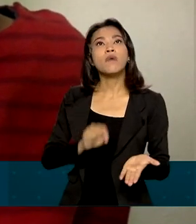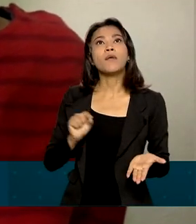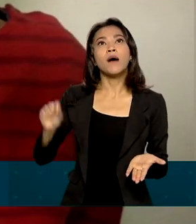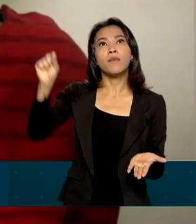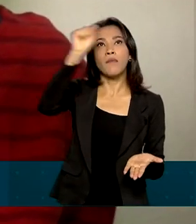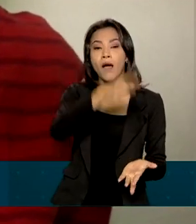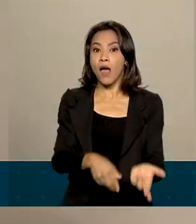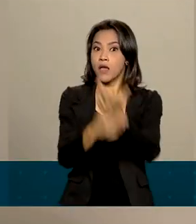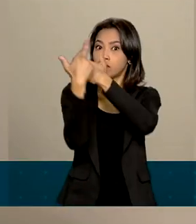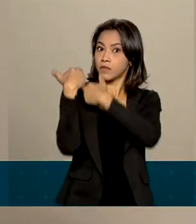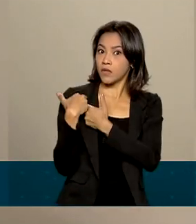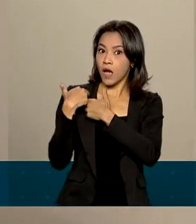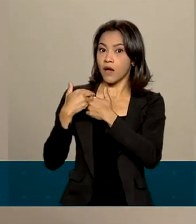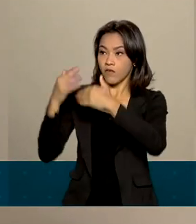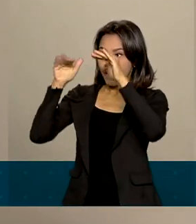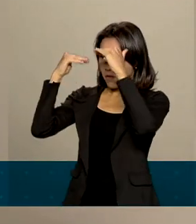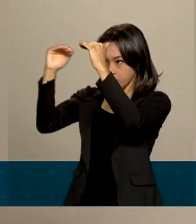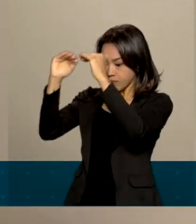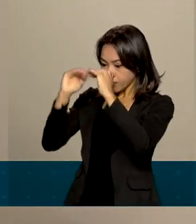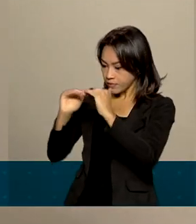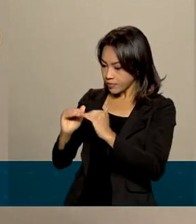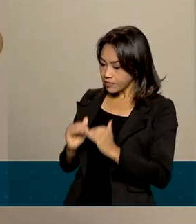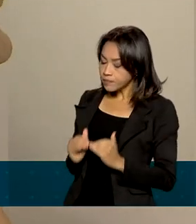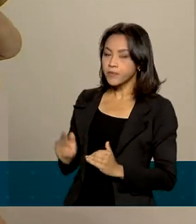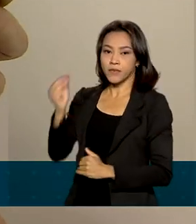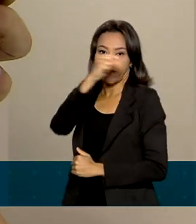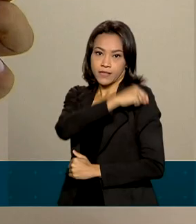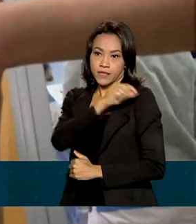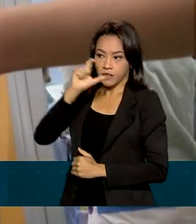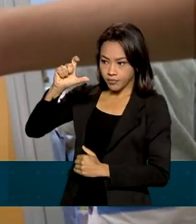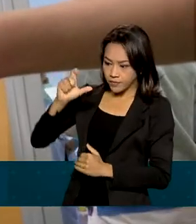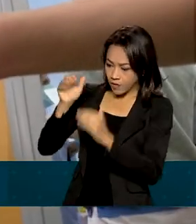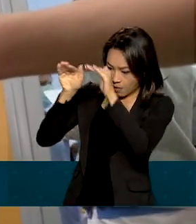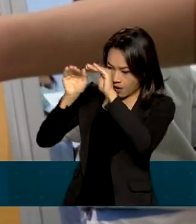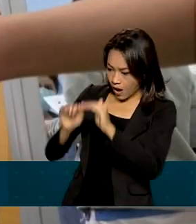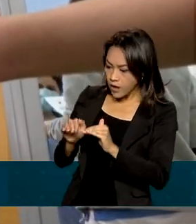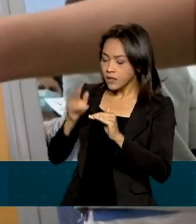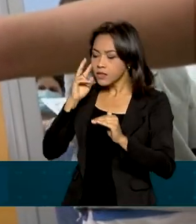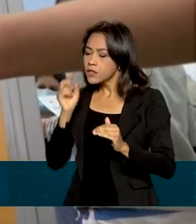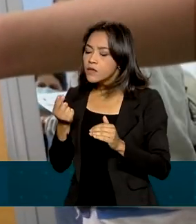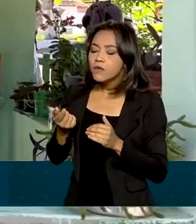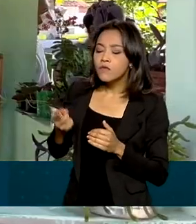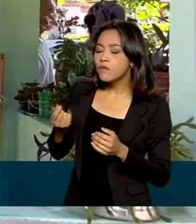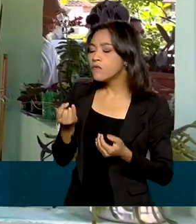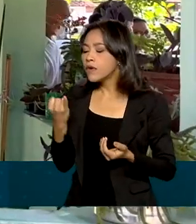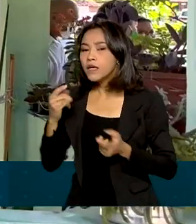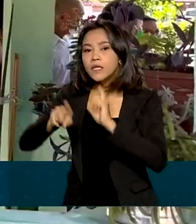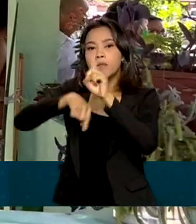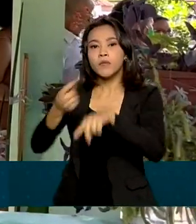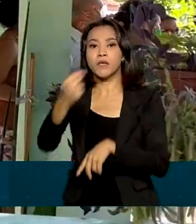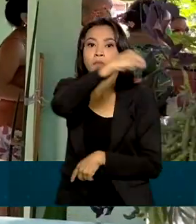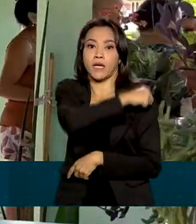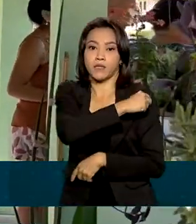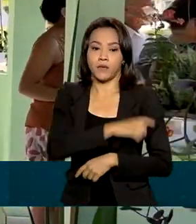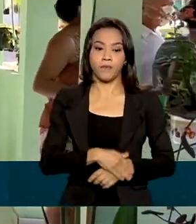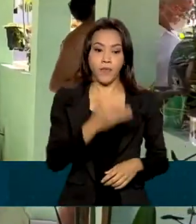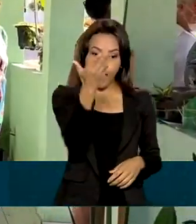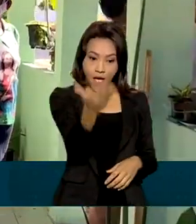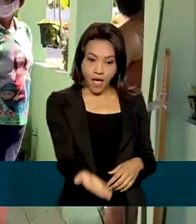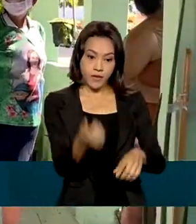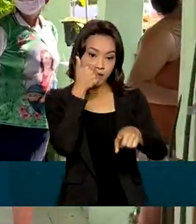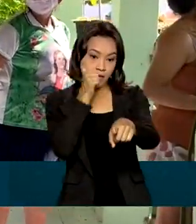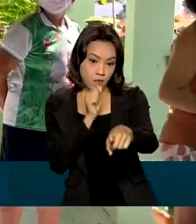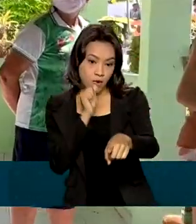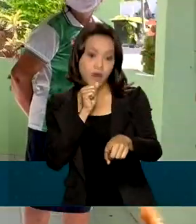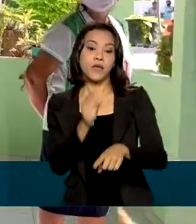armazenamento correto, acompanhamento da validade dos frascos e aplicação das doses. Esta mãe, de uma das crianças